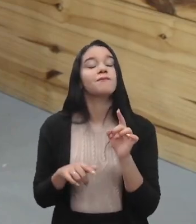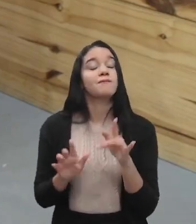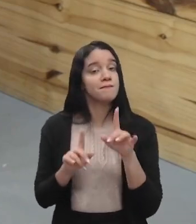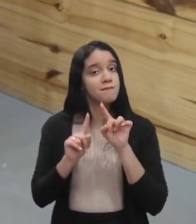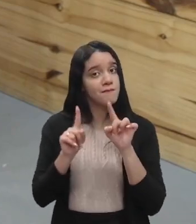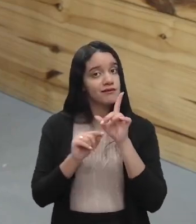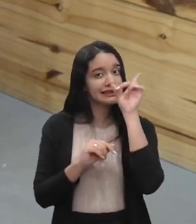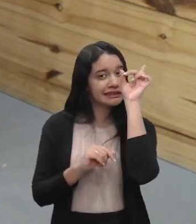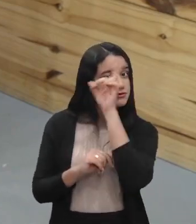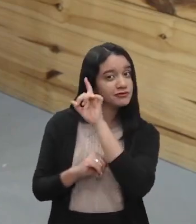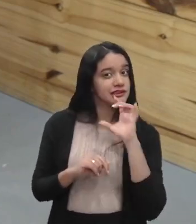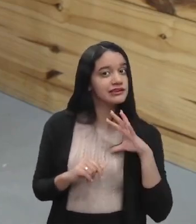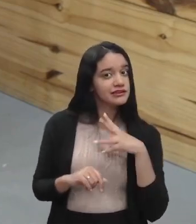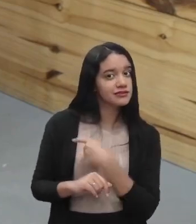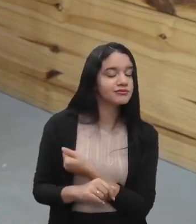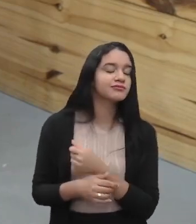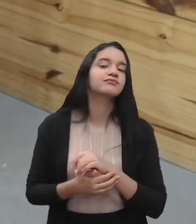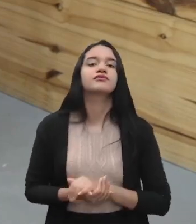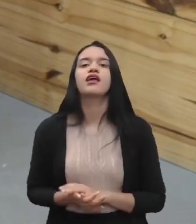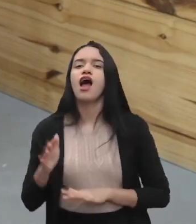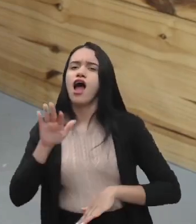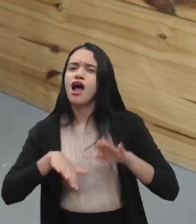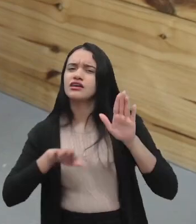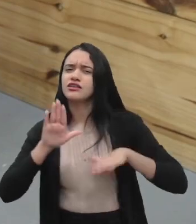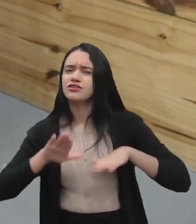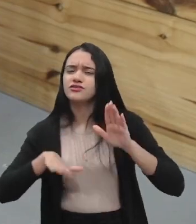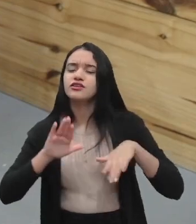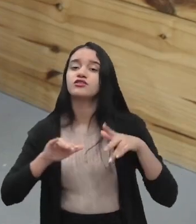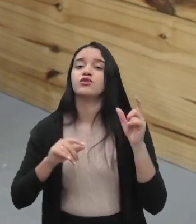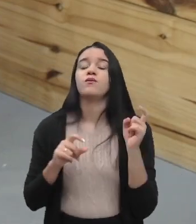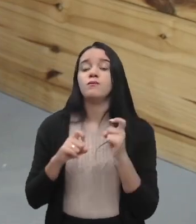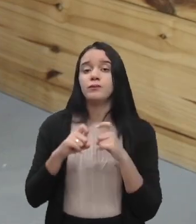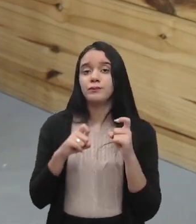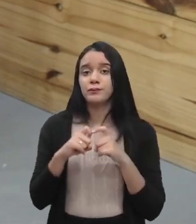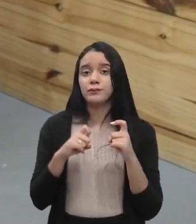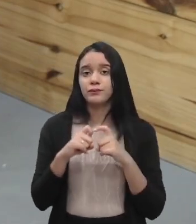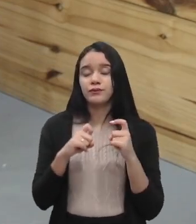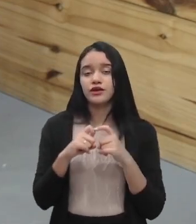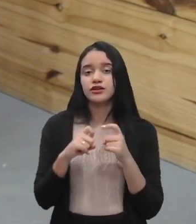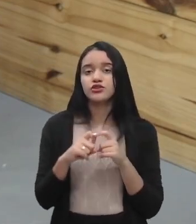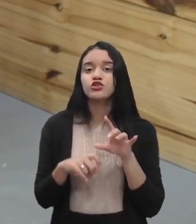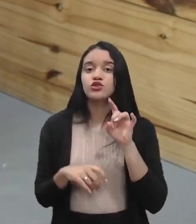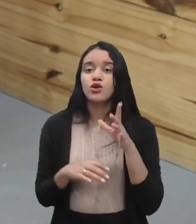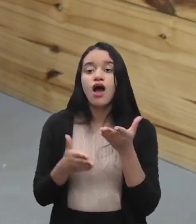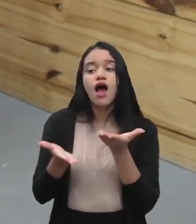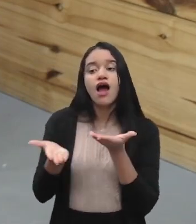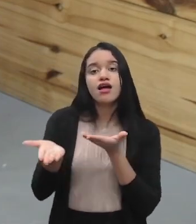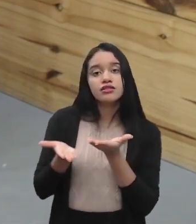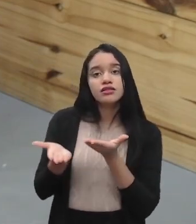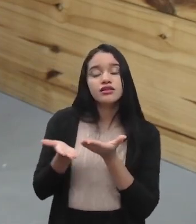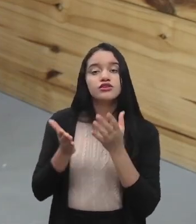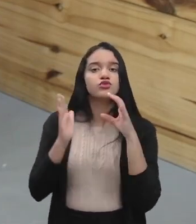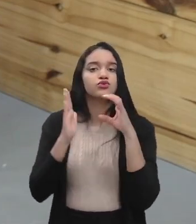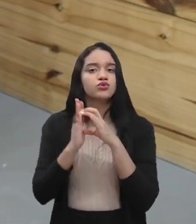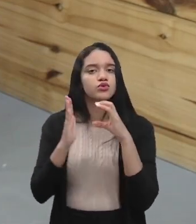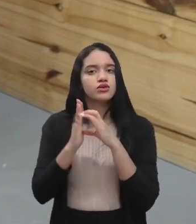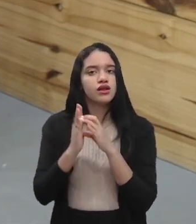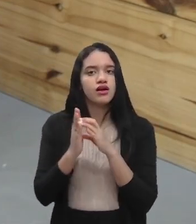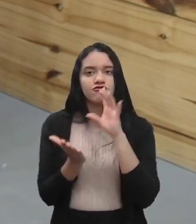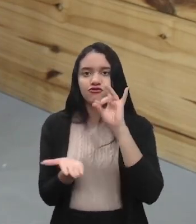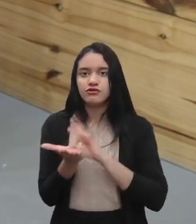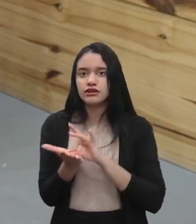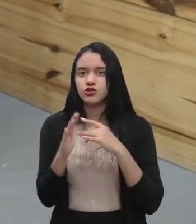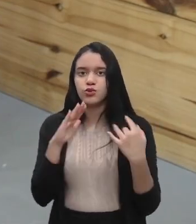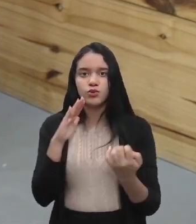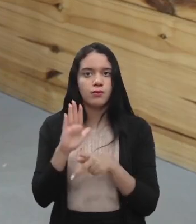ter esse resgate. Então, assim, às vezes, o médico que está lá e só atende os funcionários, ele não é o médico fixo da